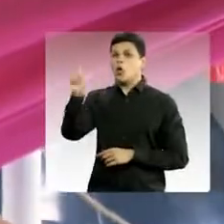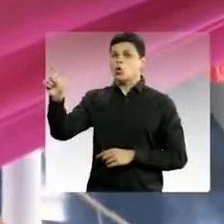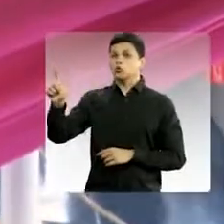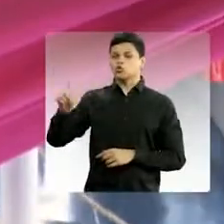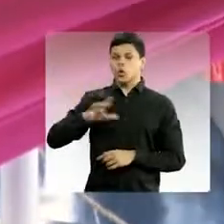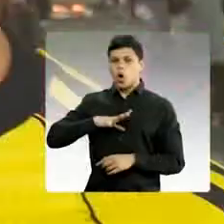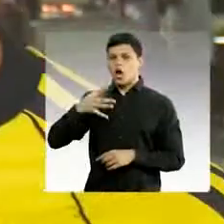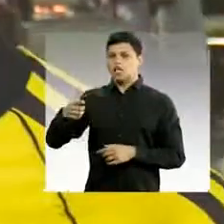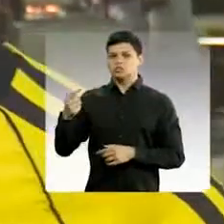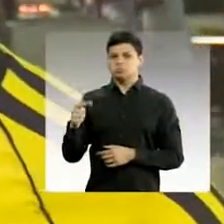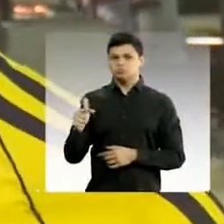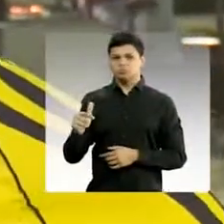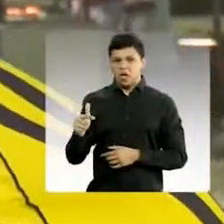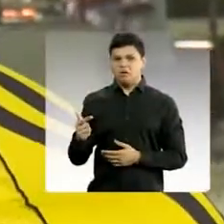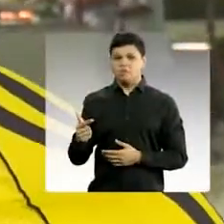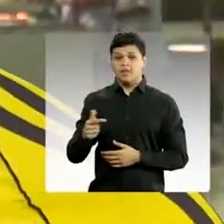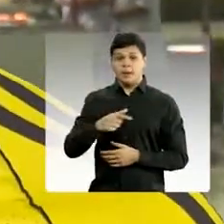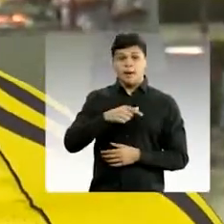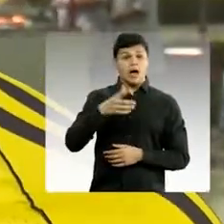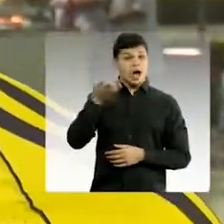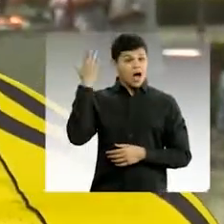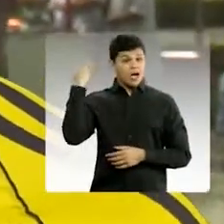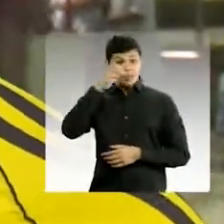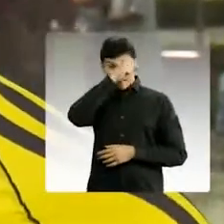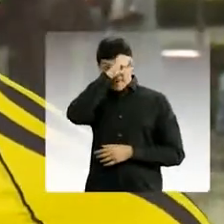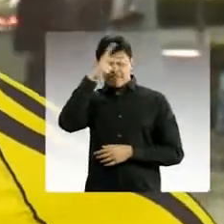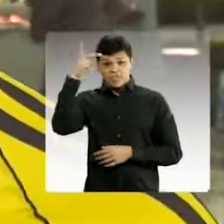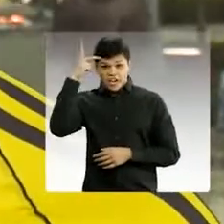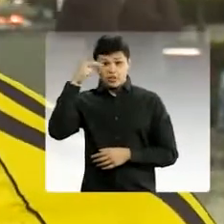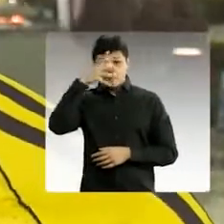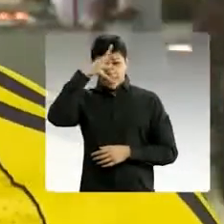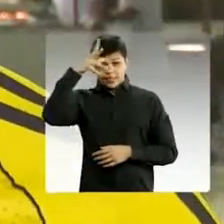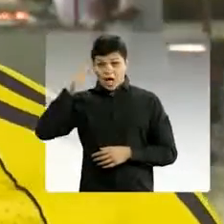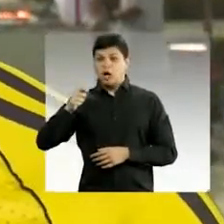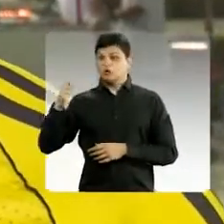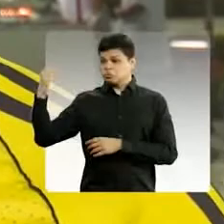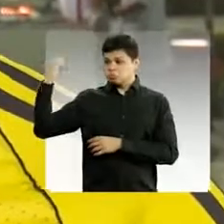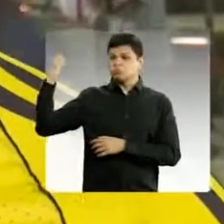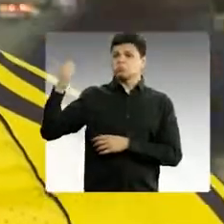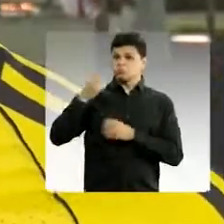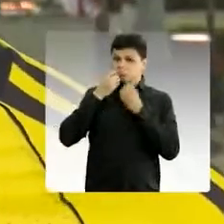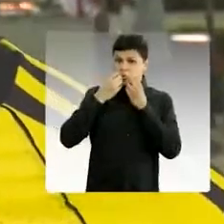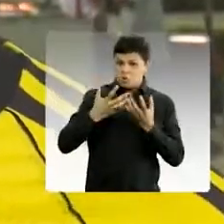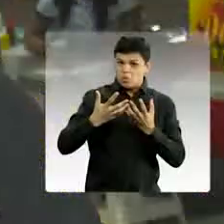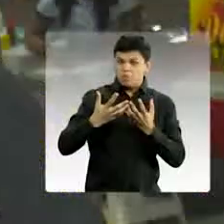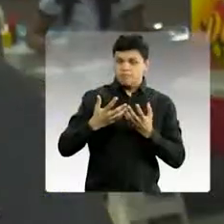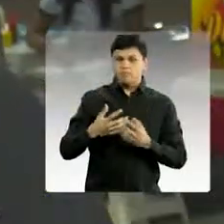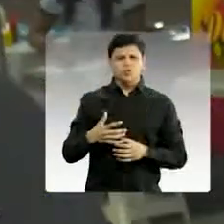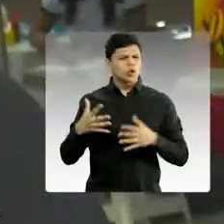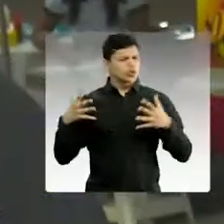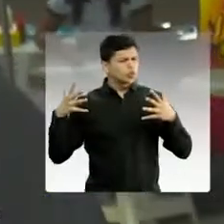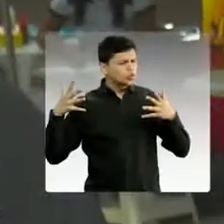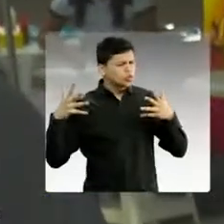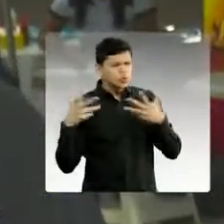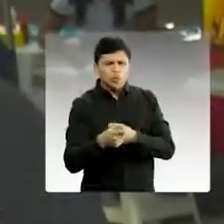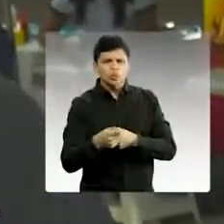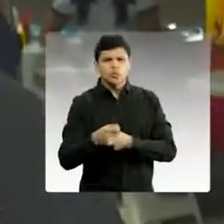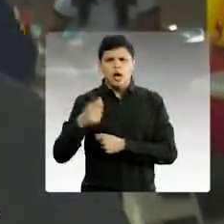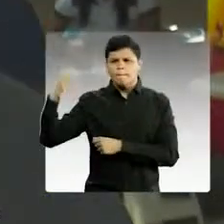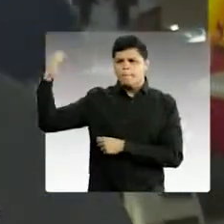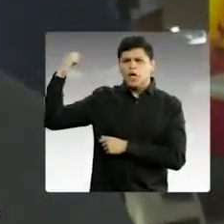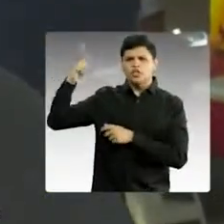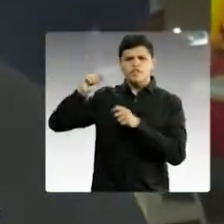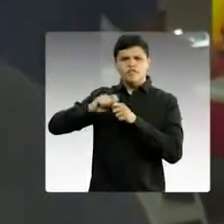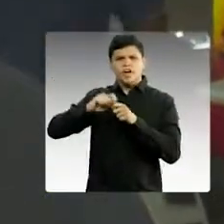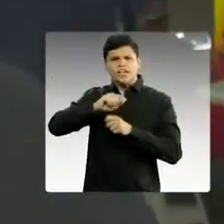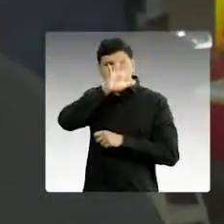Nenhum teve essa coragem que ele teve. Tem muita coisa que foi feita por Manaus na gestão dele. Eu acho que é a pessoa mais qualificada. Tudo que o amazonino já